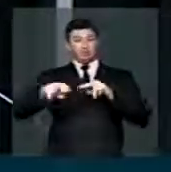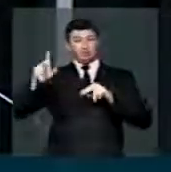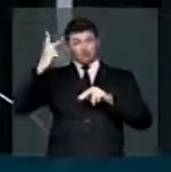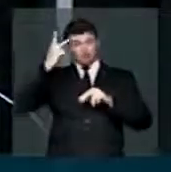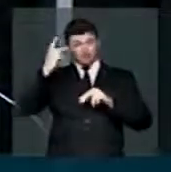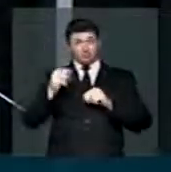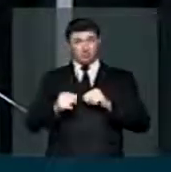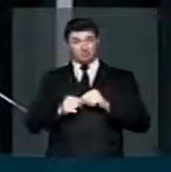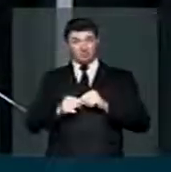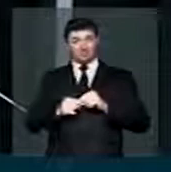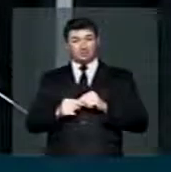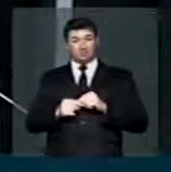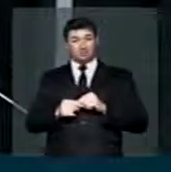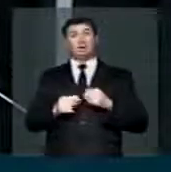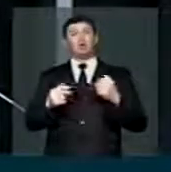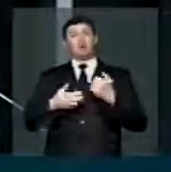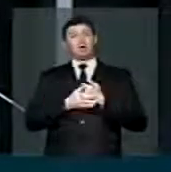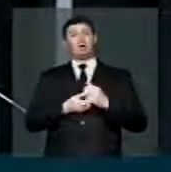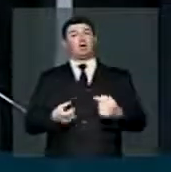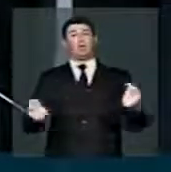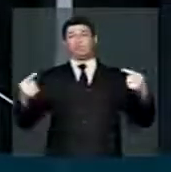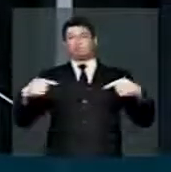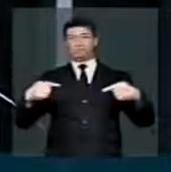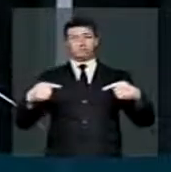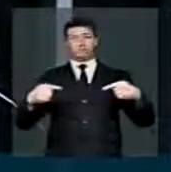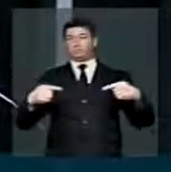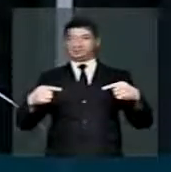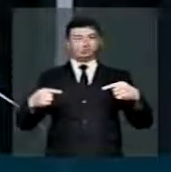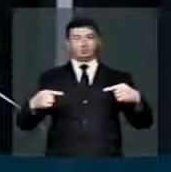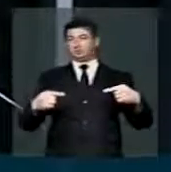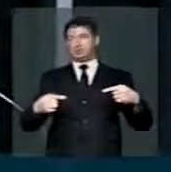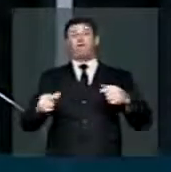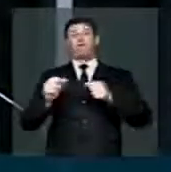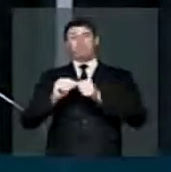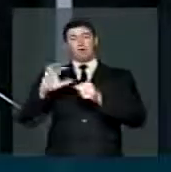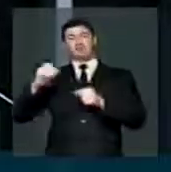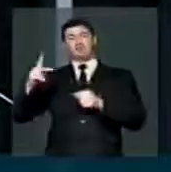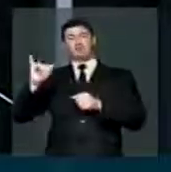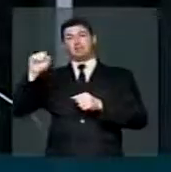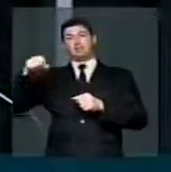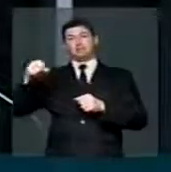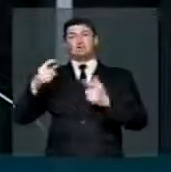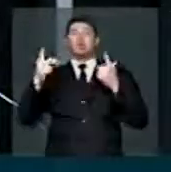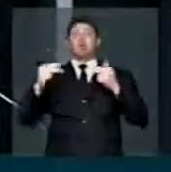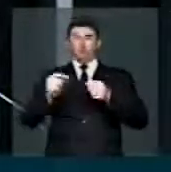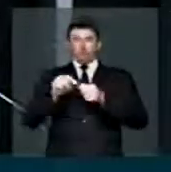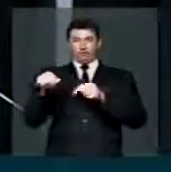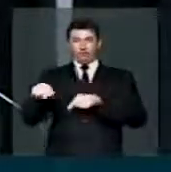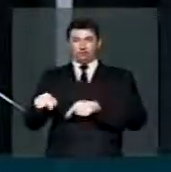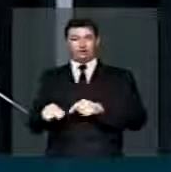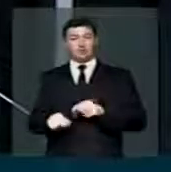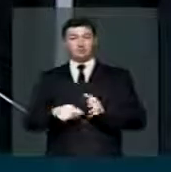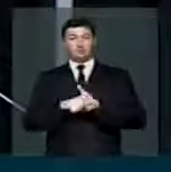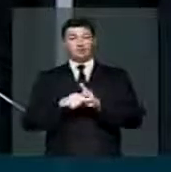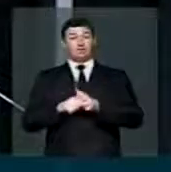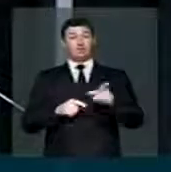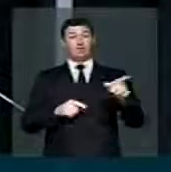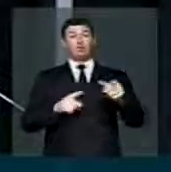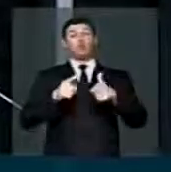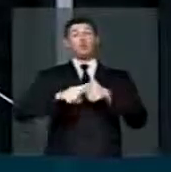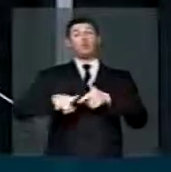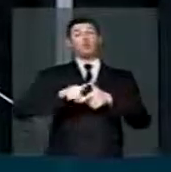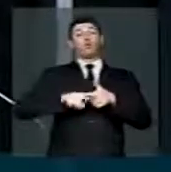de São Paulo e que as oposições apresentassem uma CPI, como apresentou, para apurar o